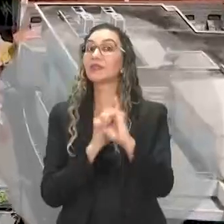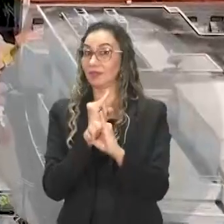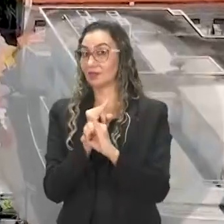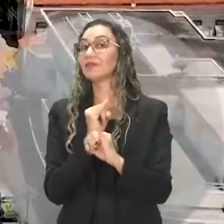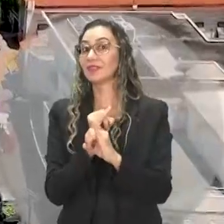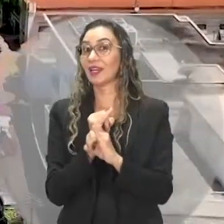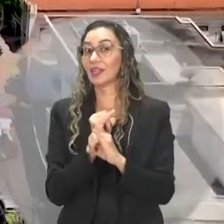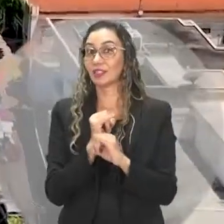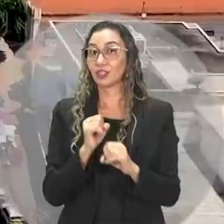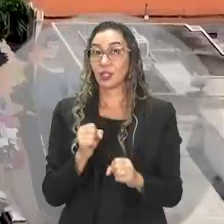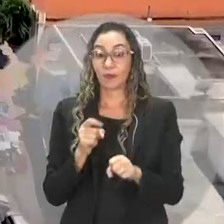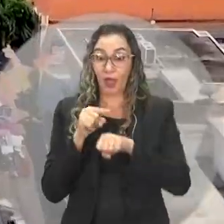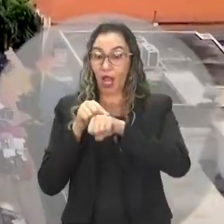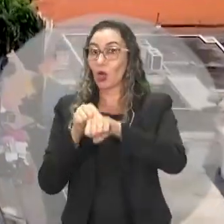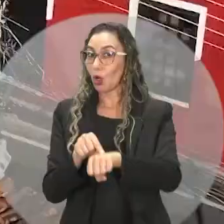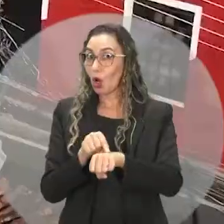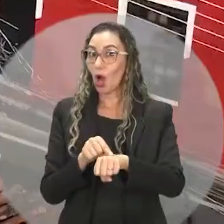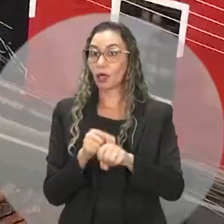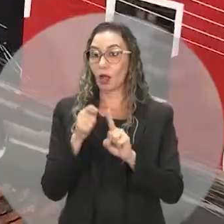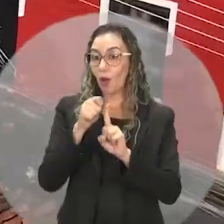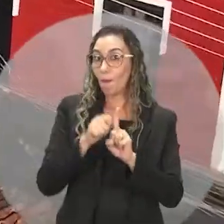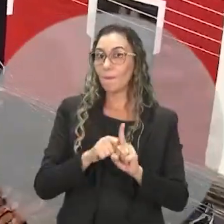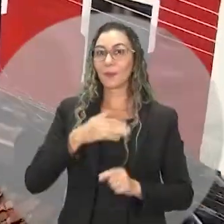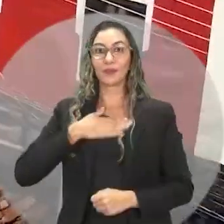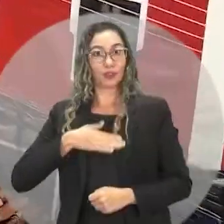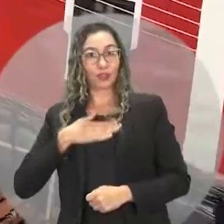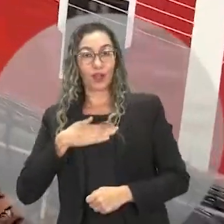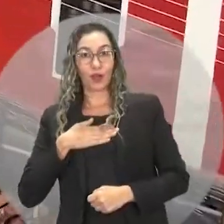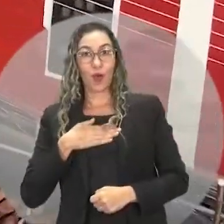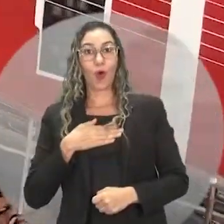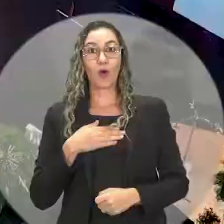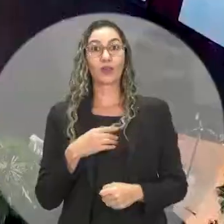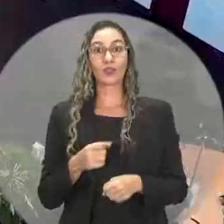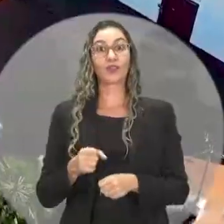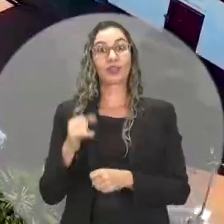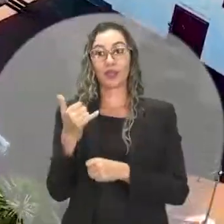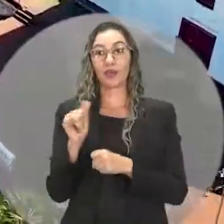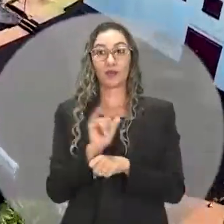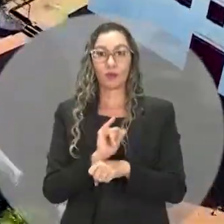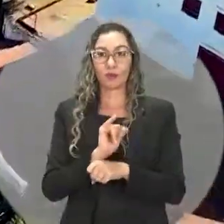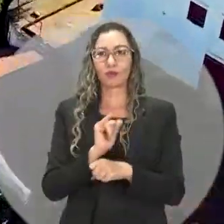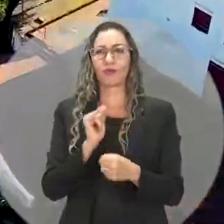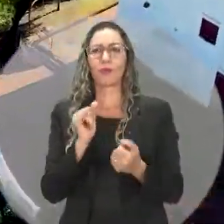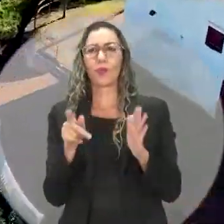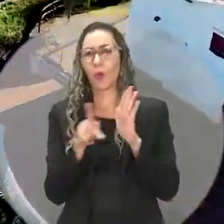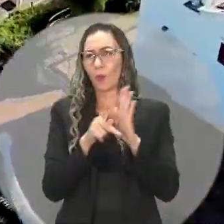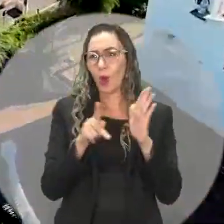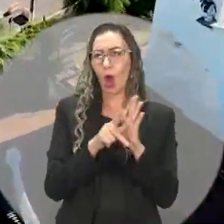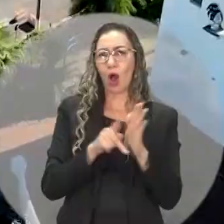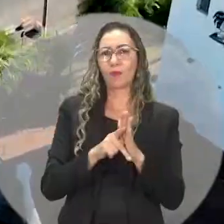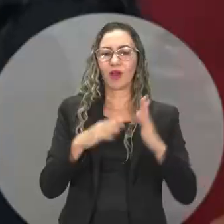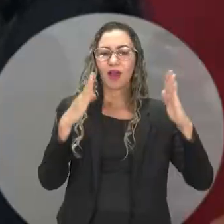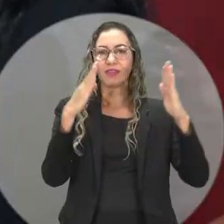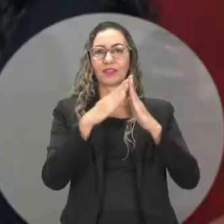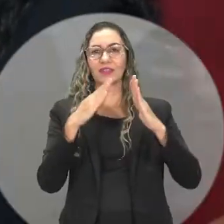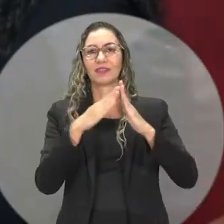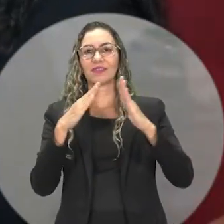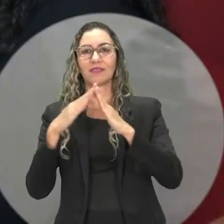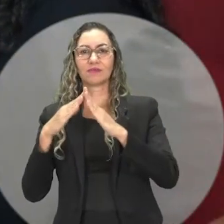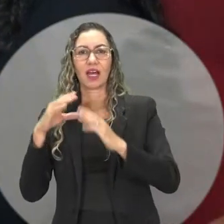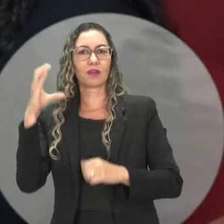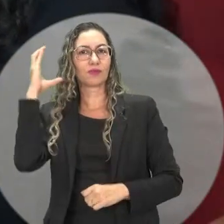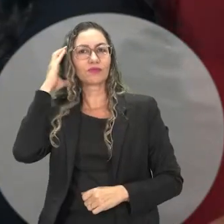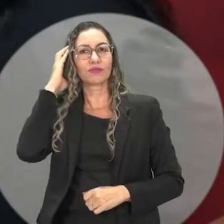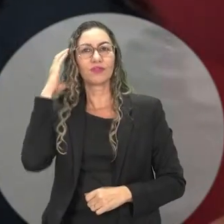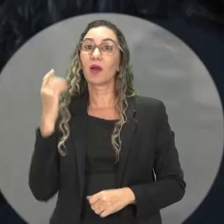Mais recentemente, em agosto, o documentário Casarões Cuiabanos, produzido pela TV Assembleia, contou com